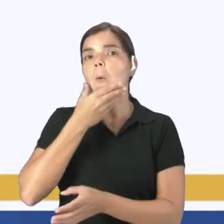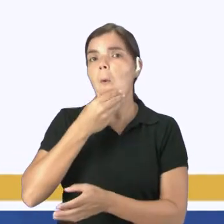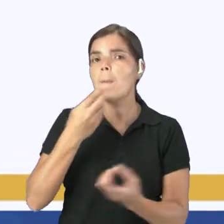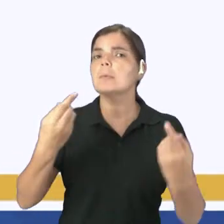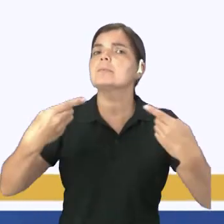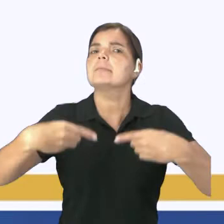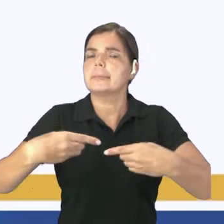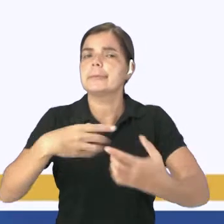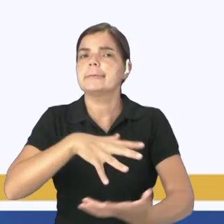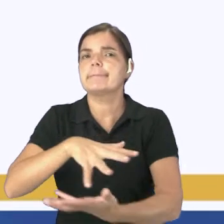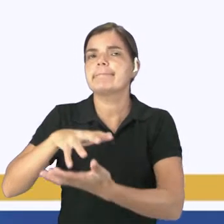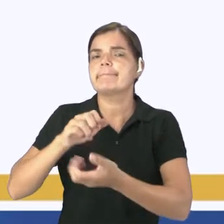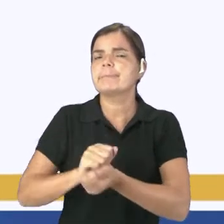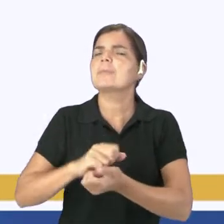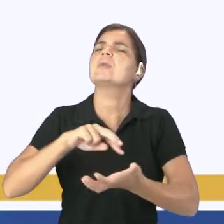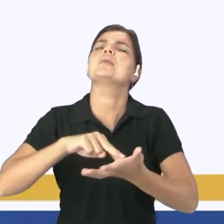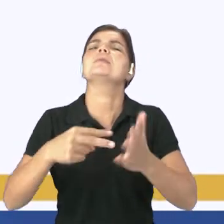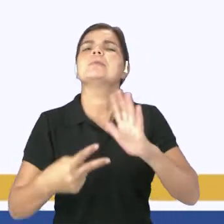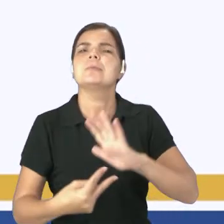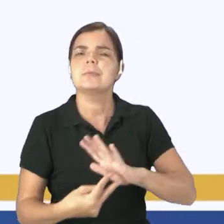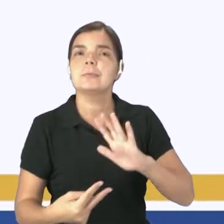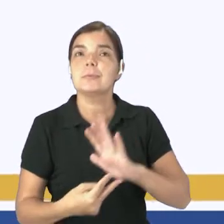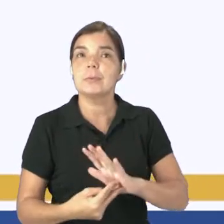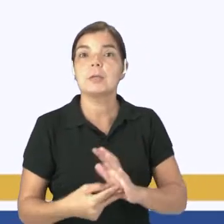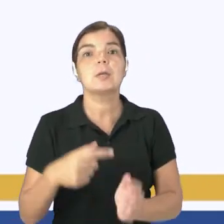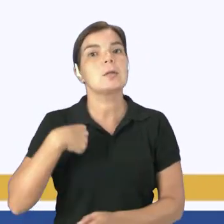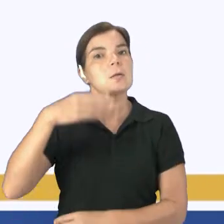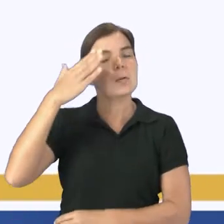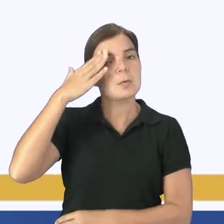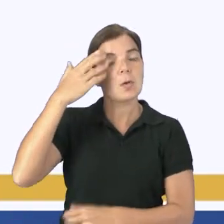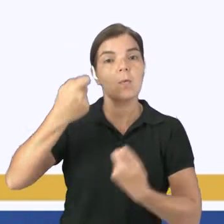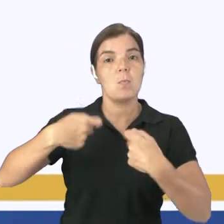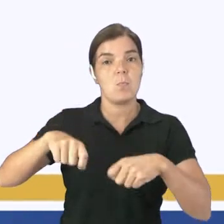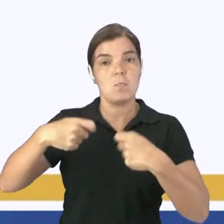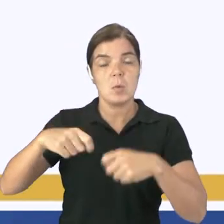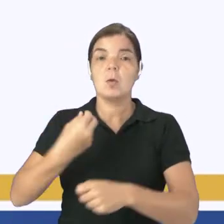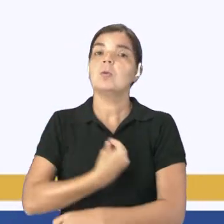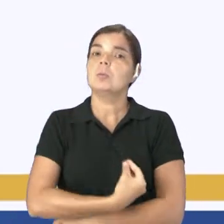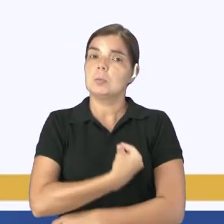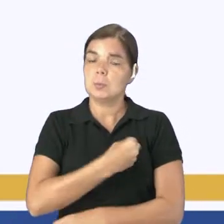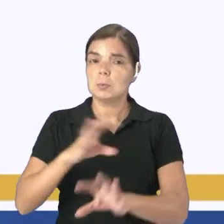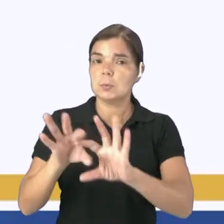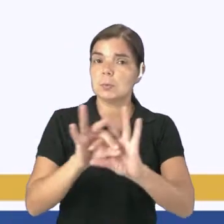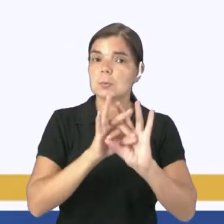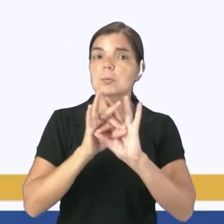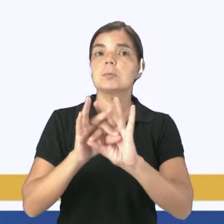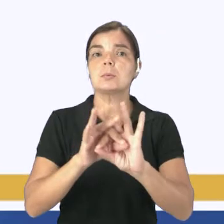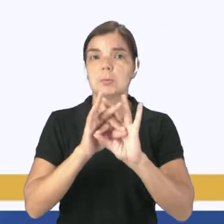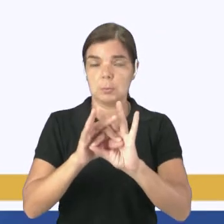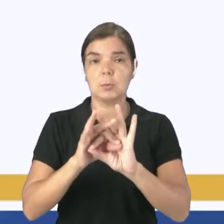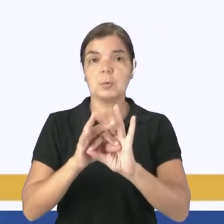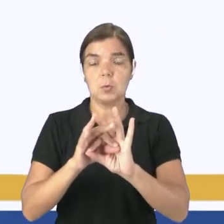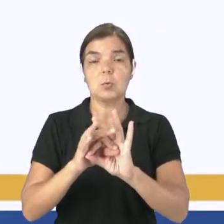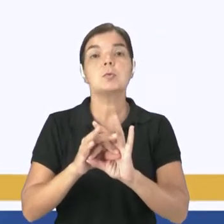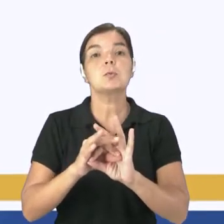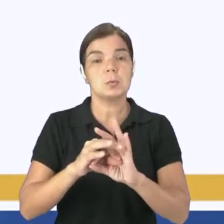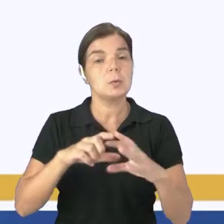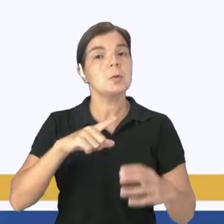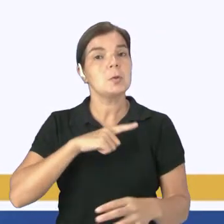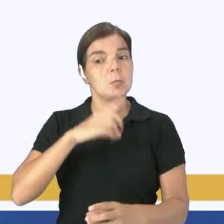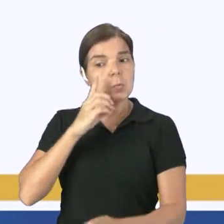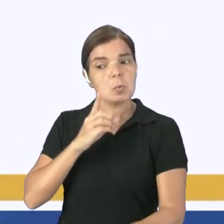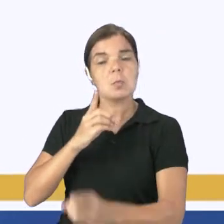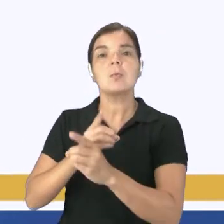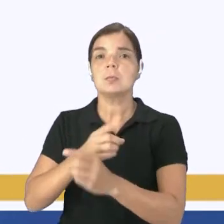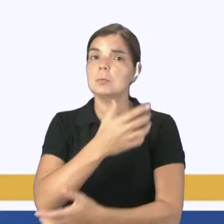homem versus terra? Seria a gente entender que a gente precisa viver em harmonia com os recursos que nós encontramos aqui.